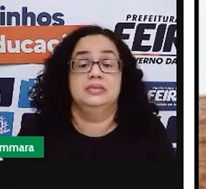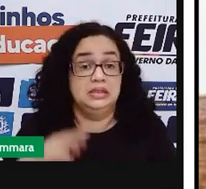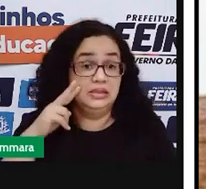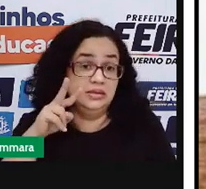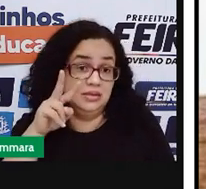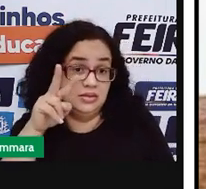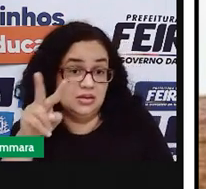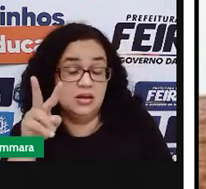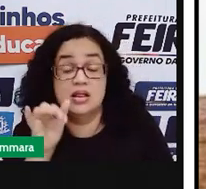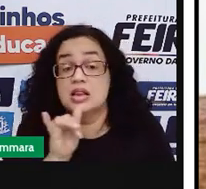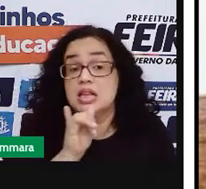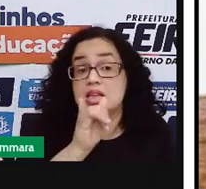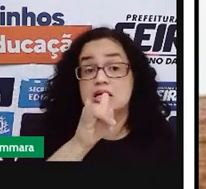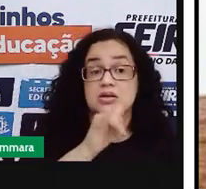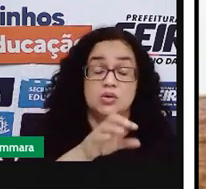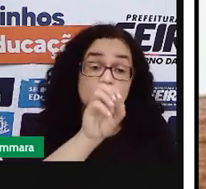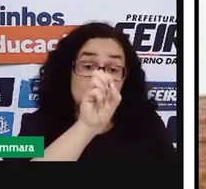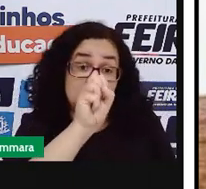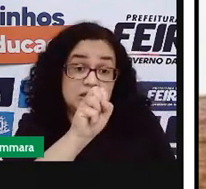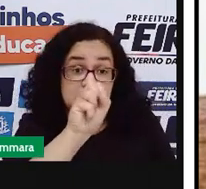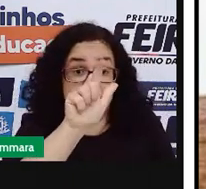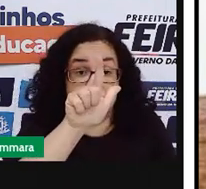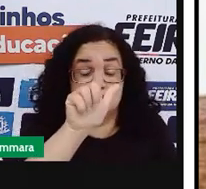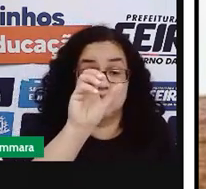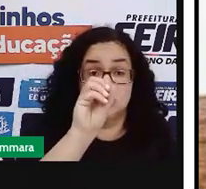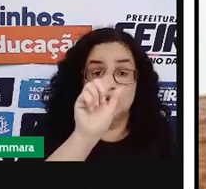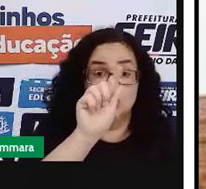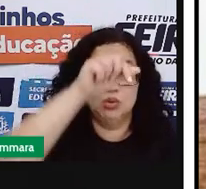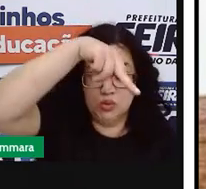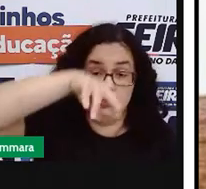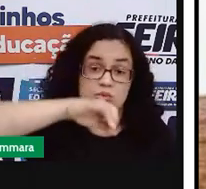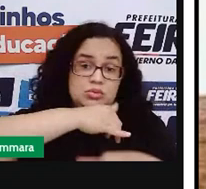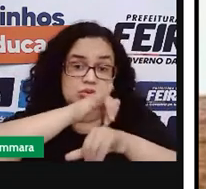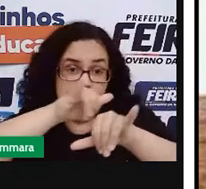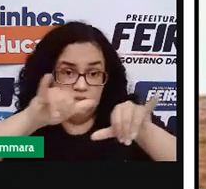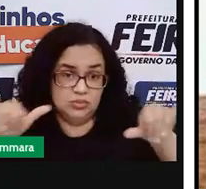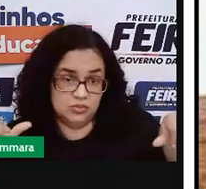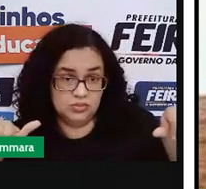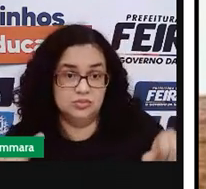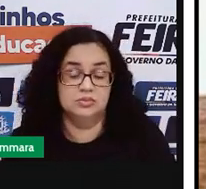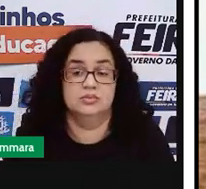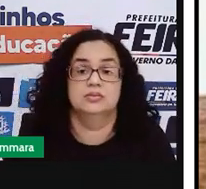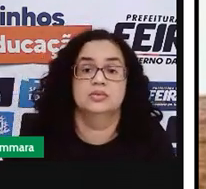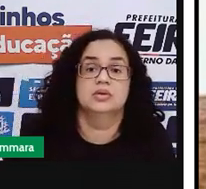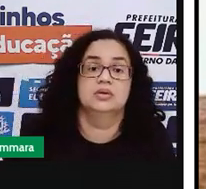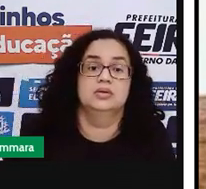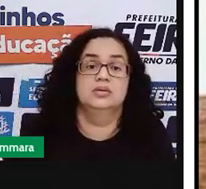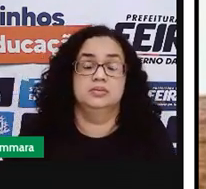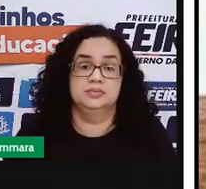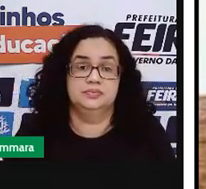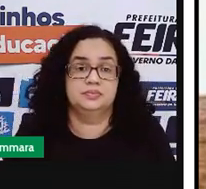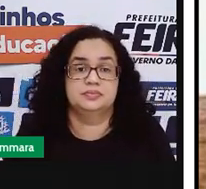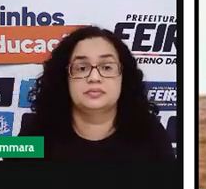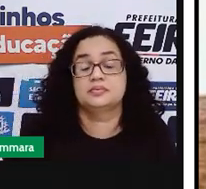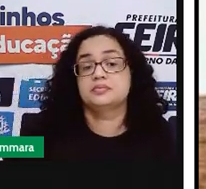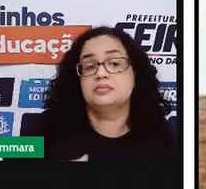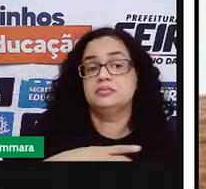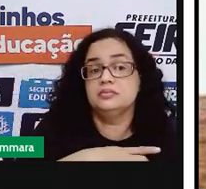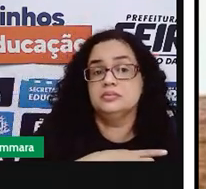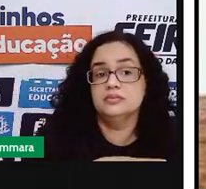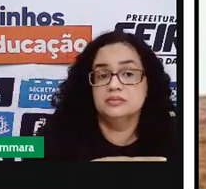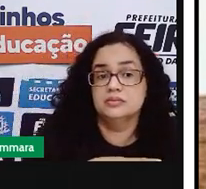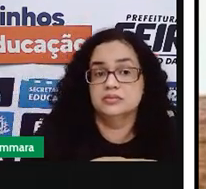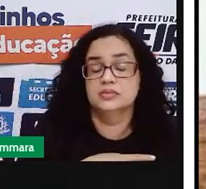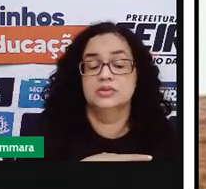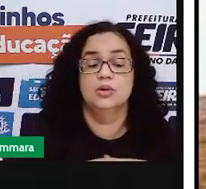Esses são os slogans desses produtos. Eles se tornaram a marca registrada. É aquilo que